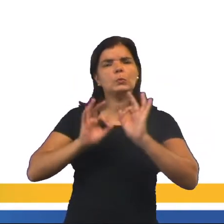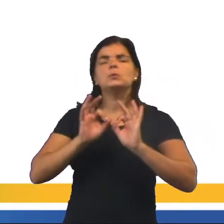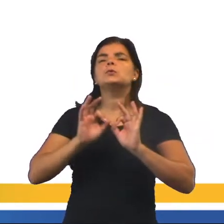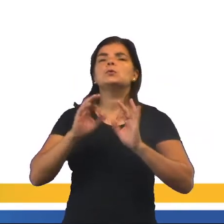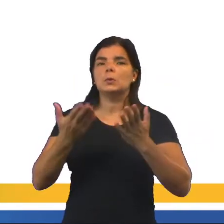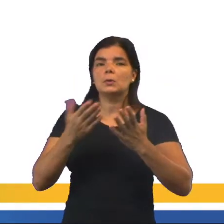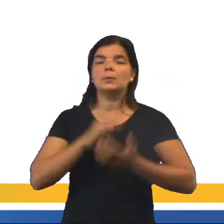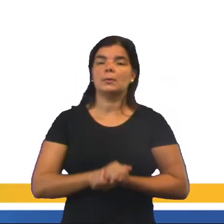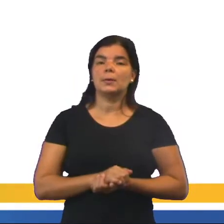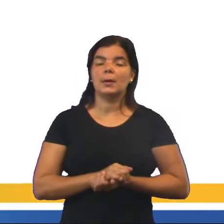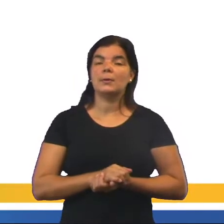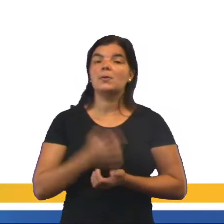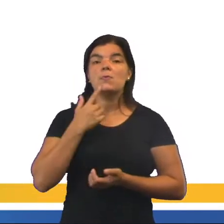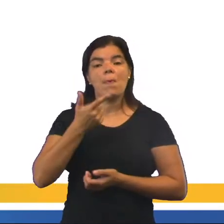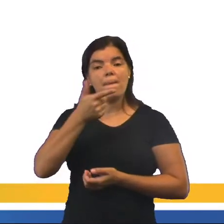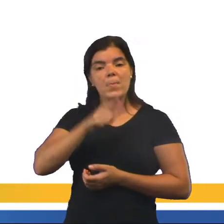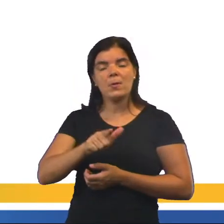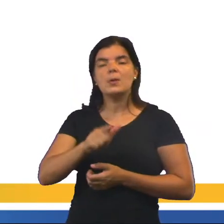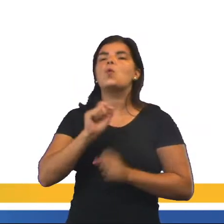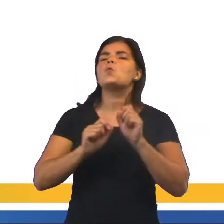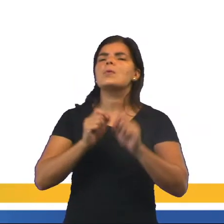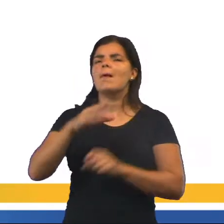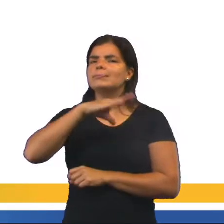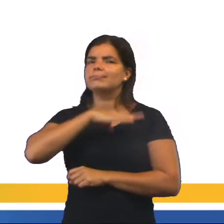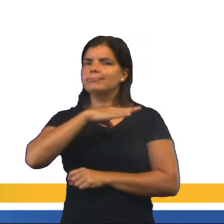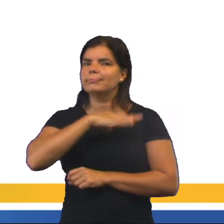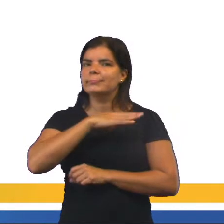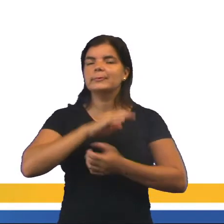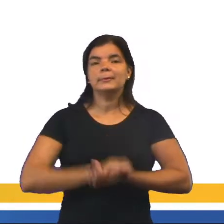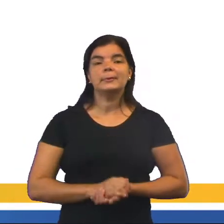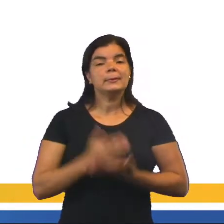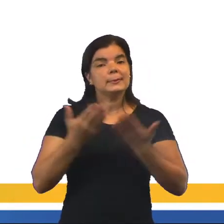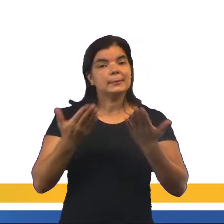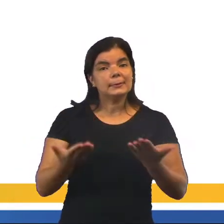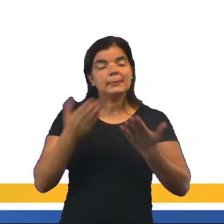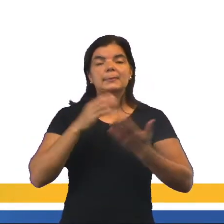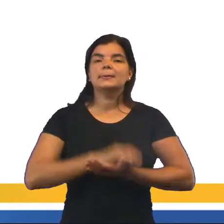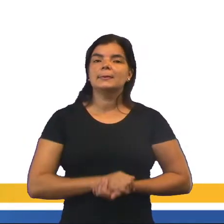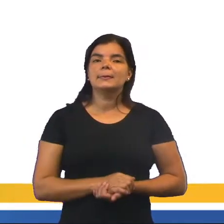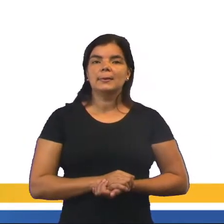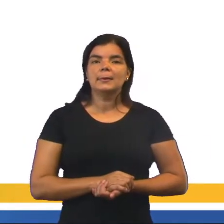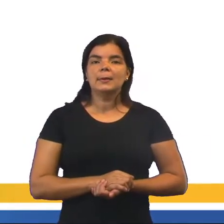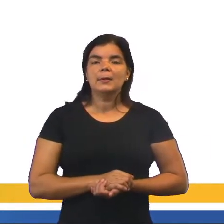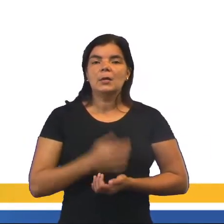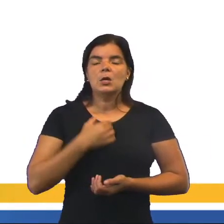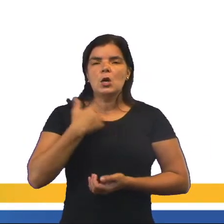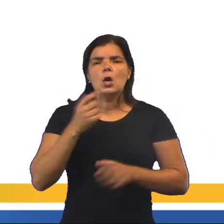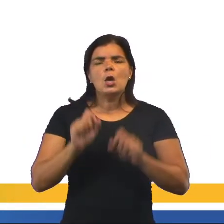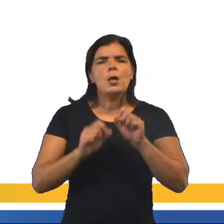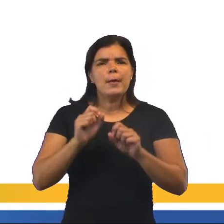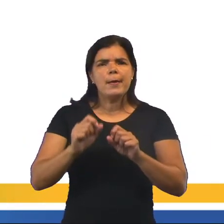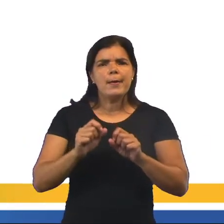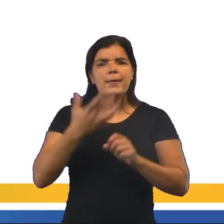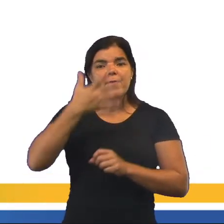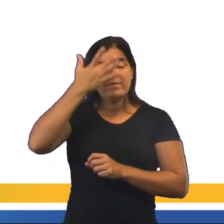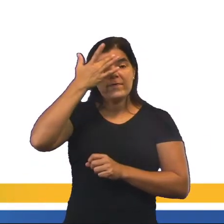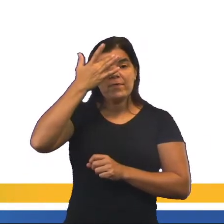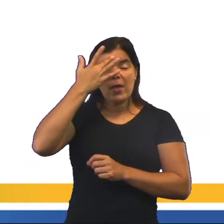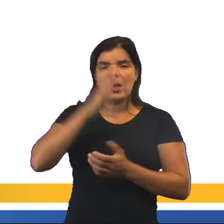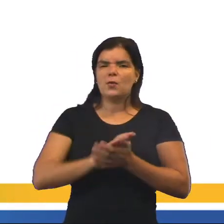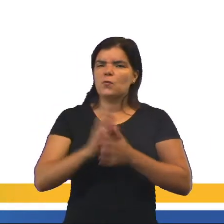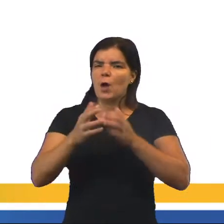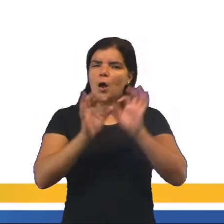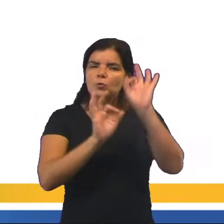no caso, restauraram a cidade. E aí, eles decoraram com vários